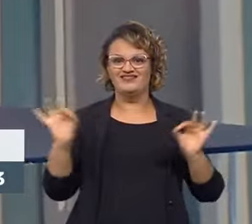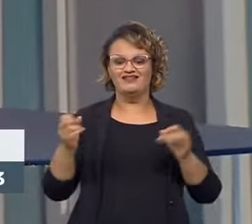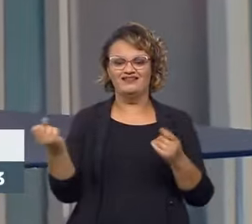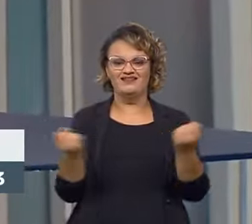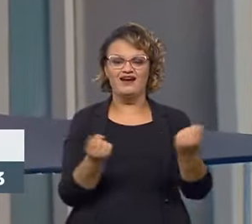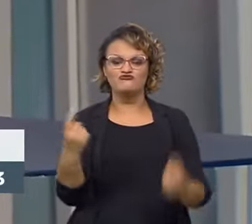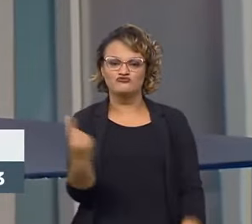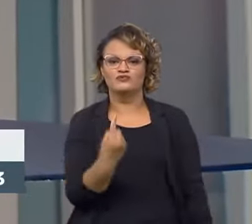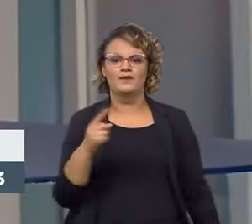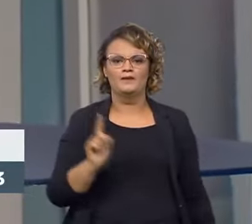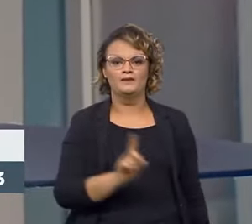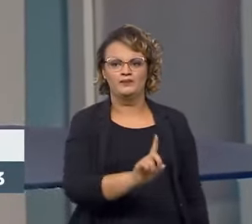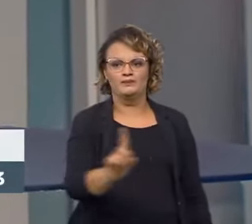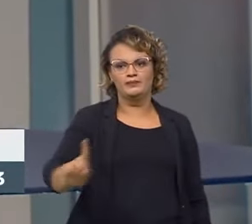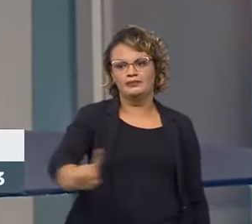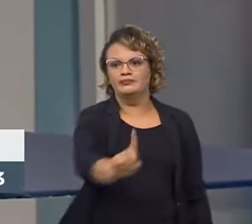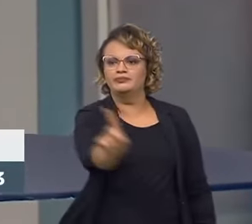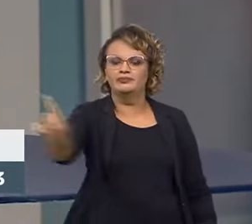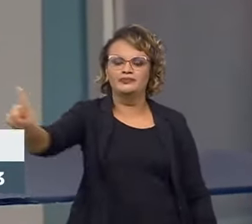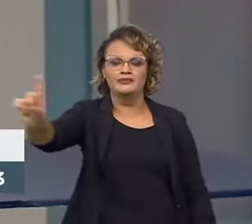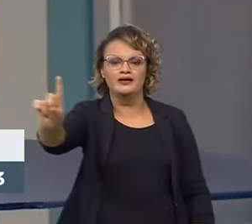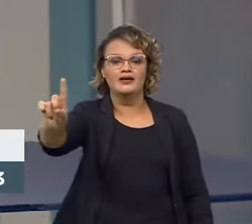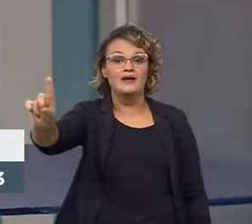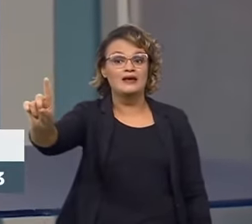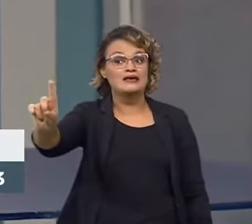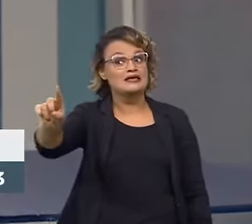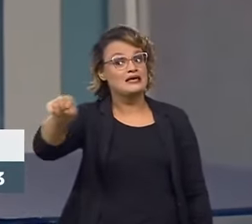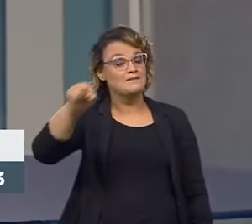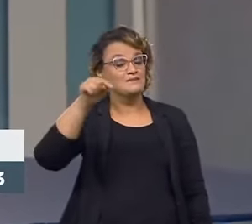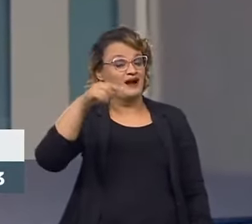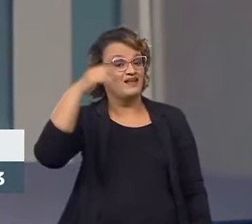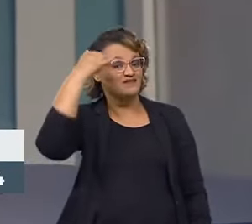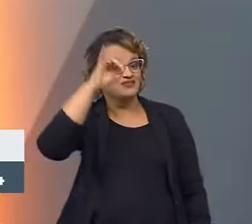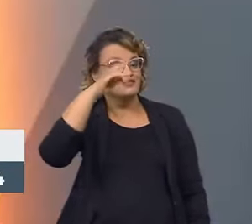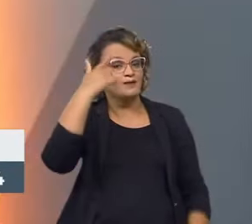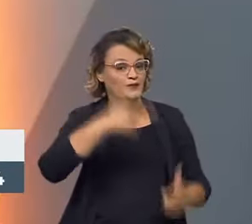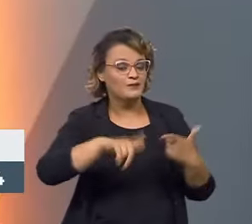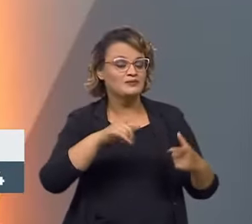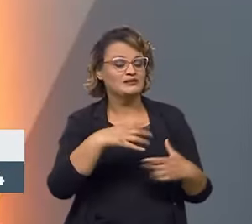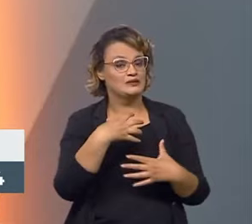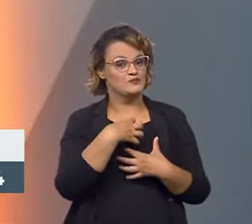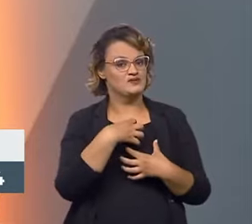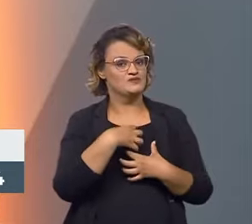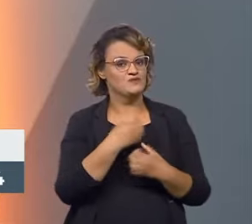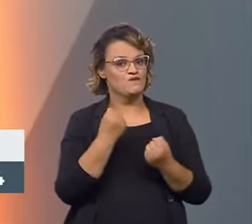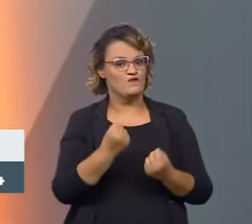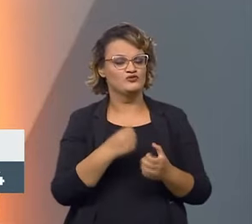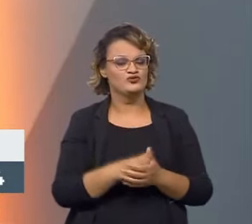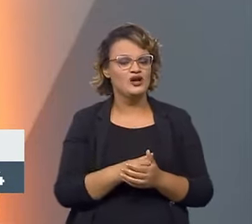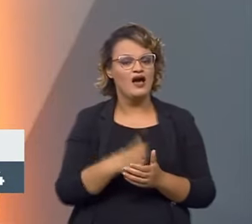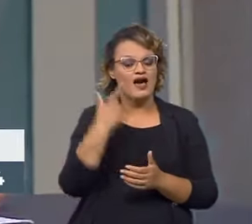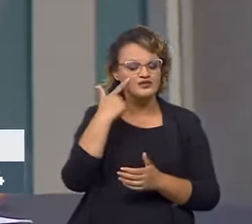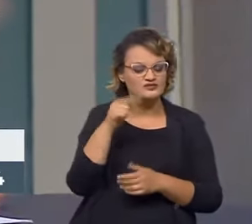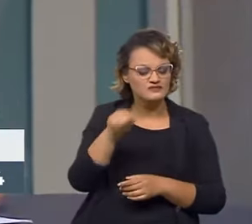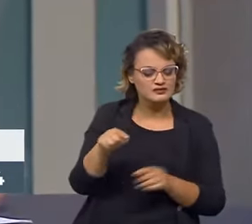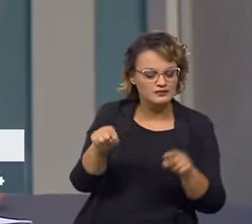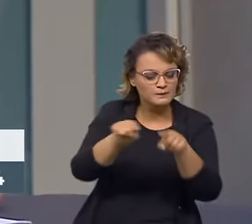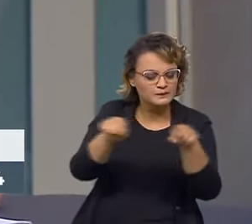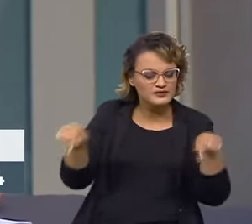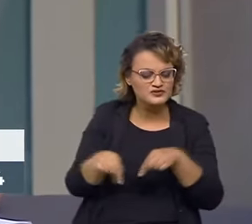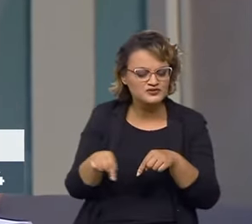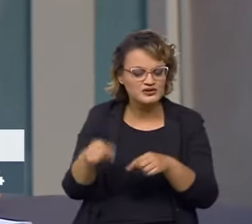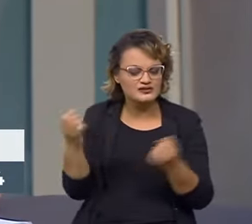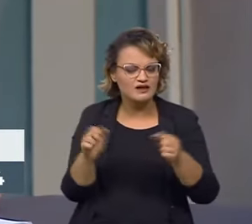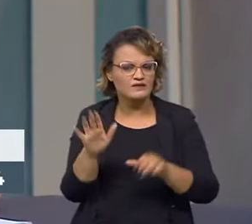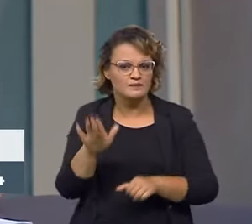correta e não ter nenhum problema, aí tem que ter um sensor bem apurado. Aí é uma questão de medida. Eu vou medir aonde vai